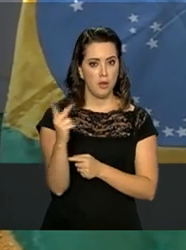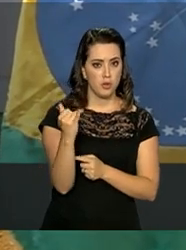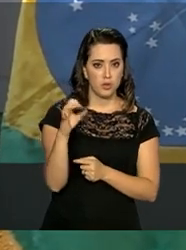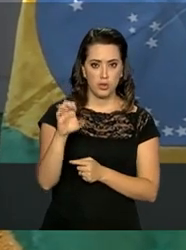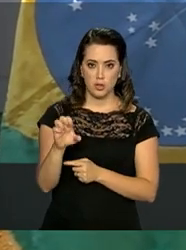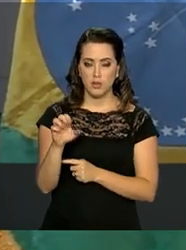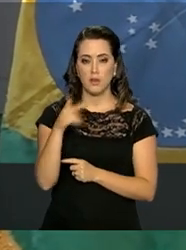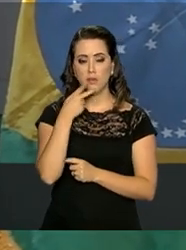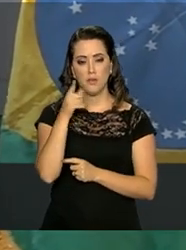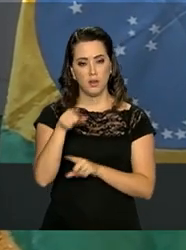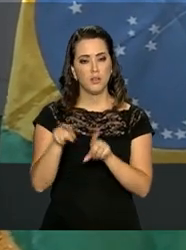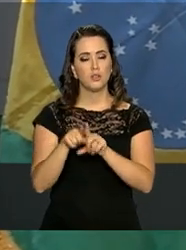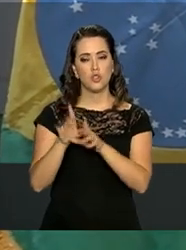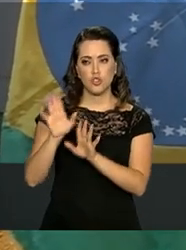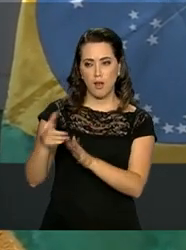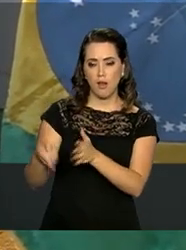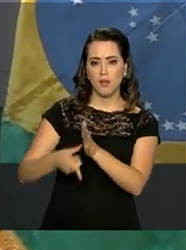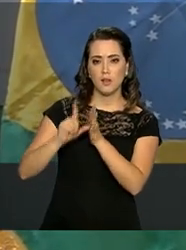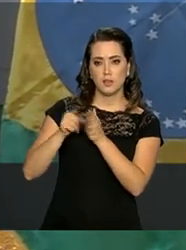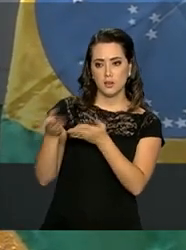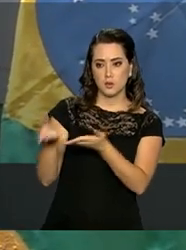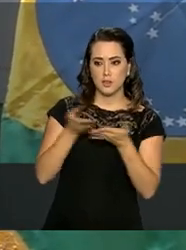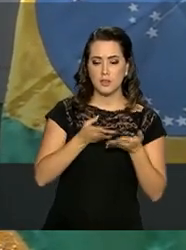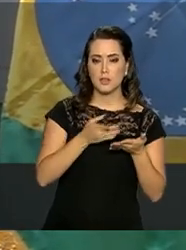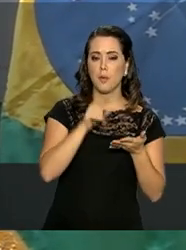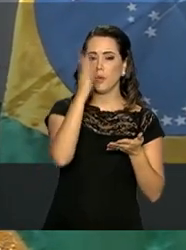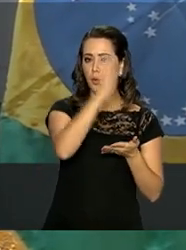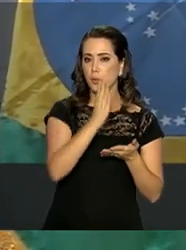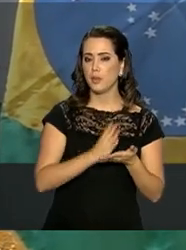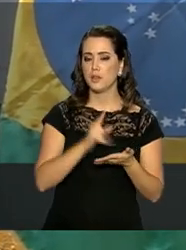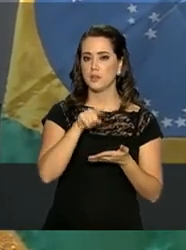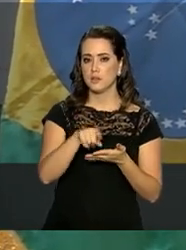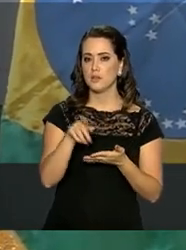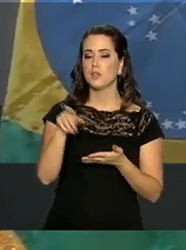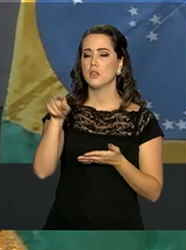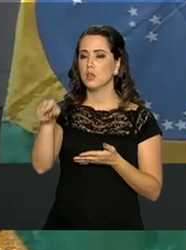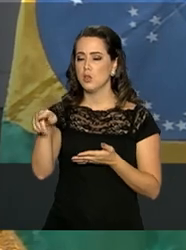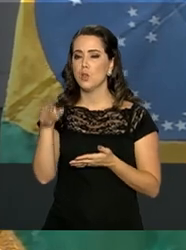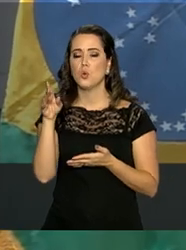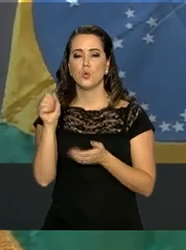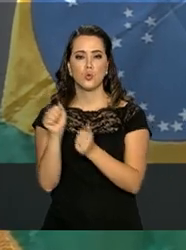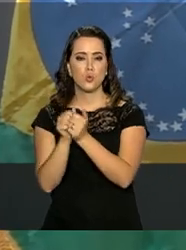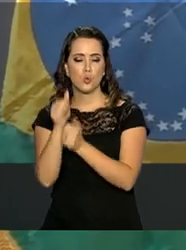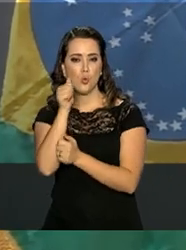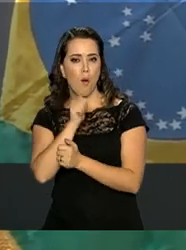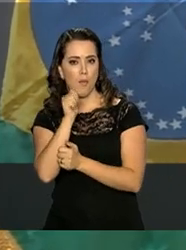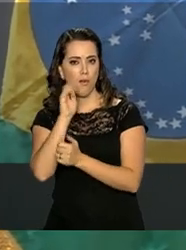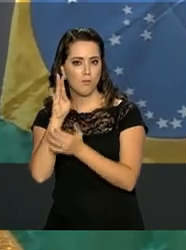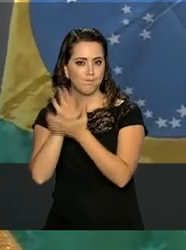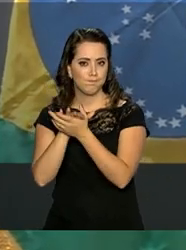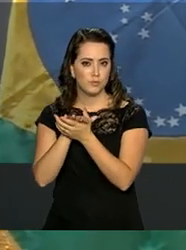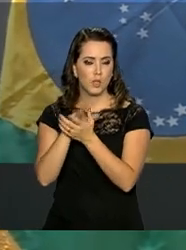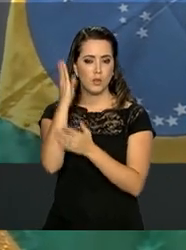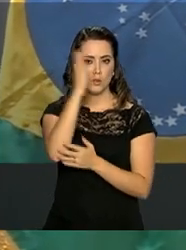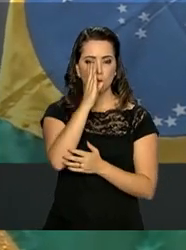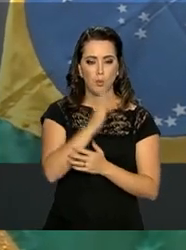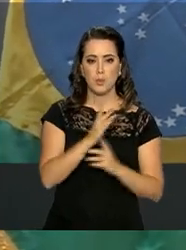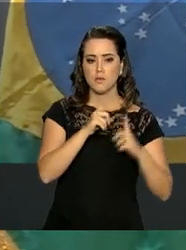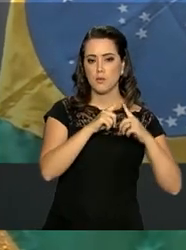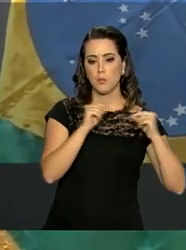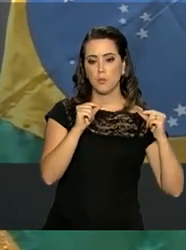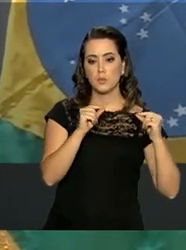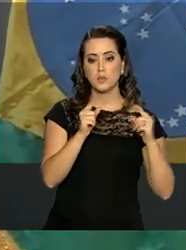de receber o presidente Pinheira e sua senhora, a senhora Cecília Morel, há pouco tempo em Brasília,